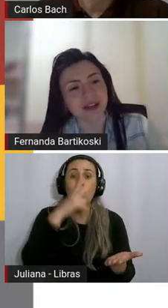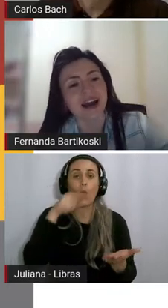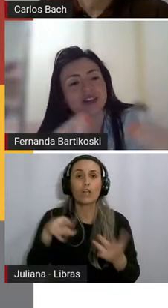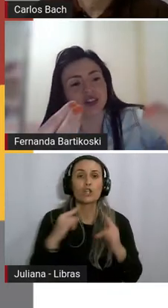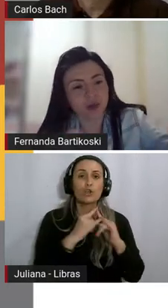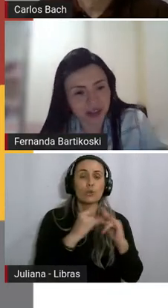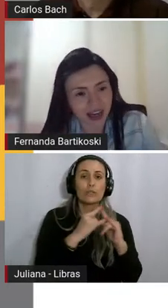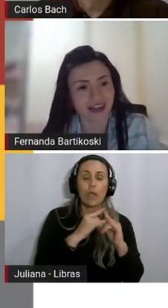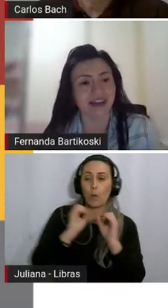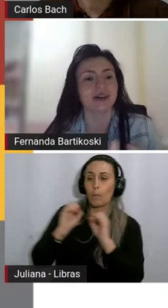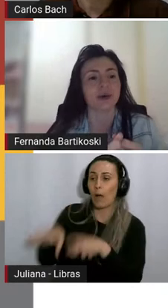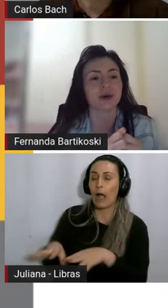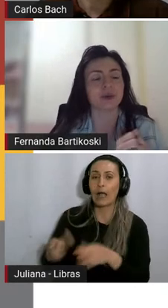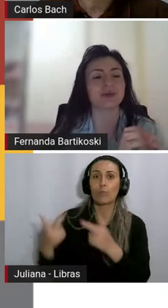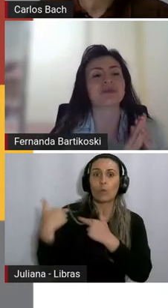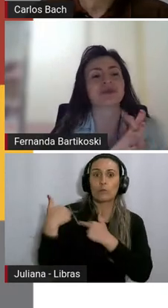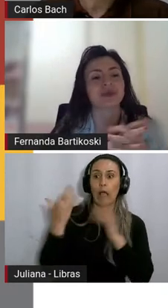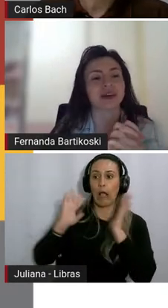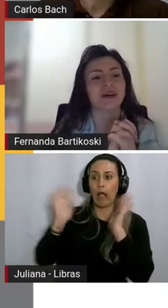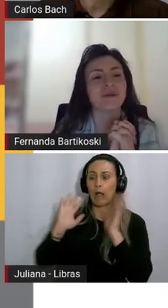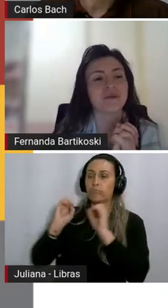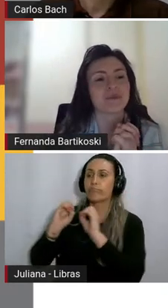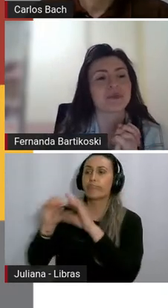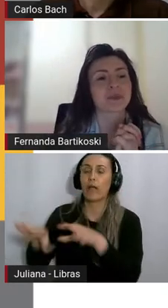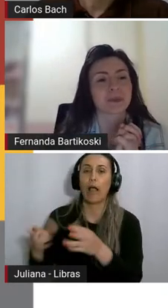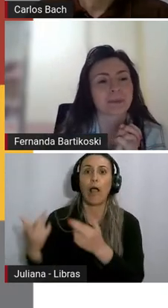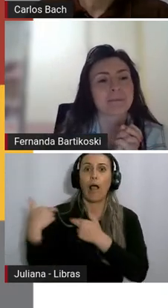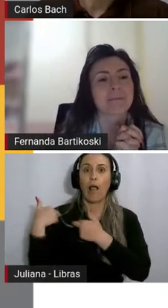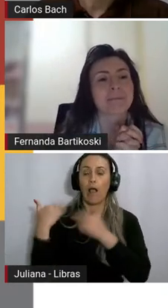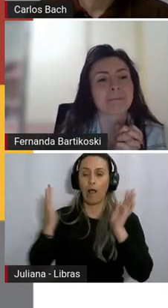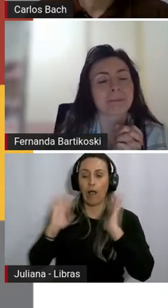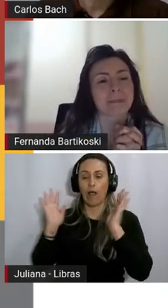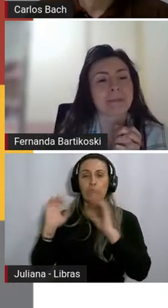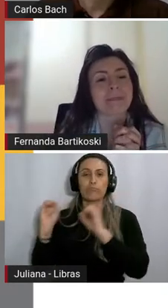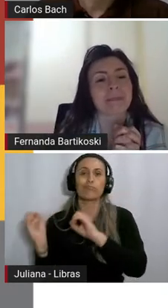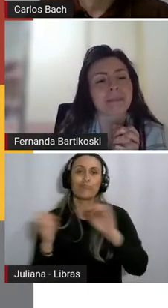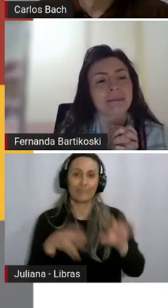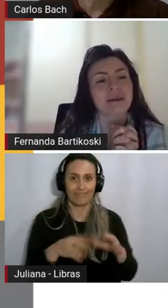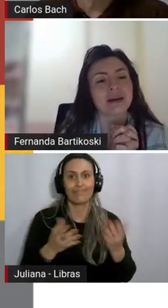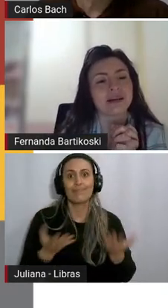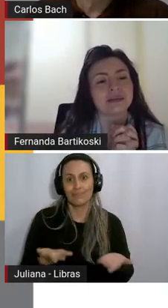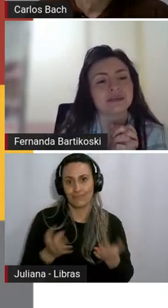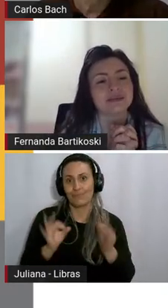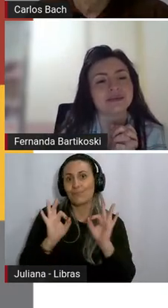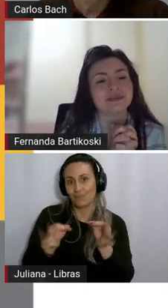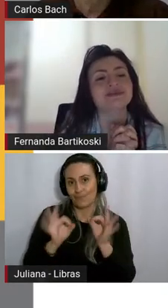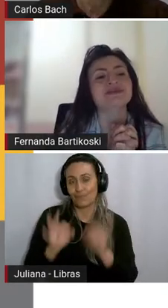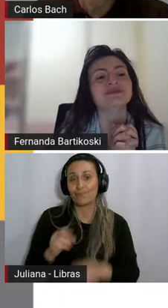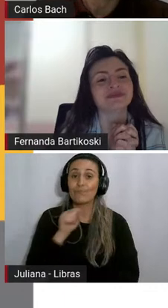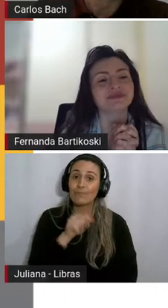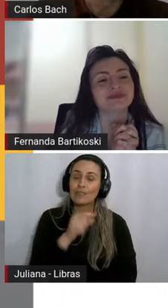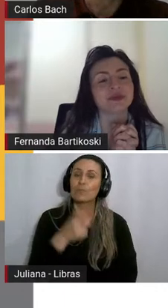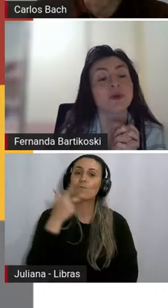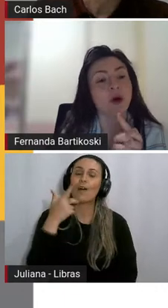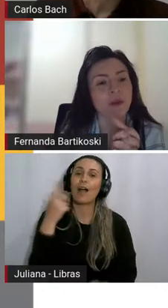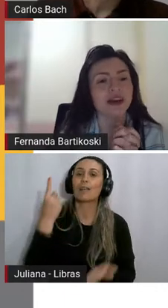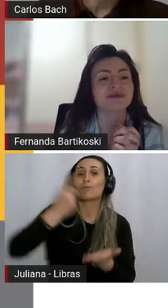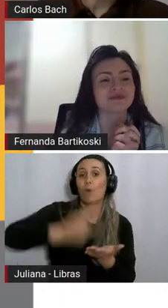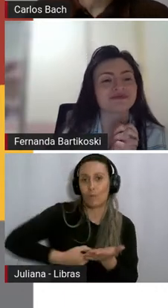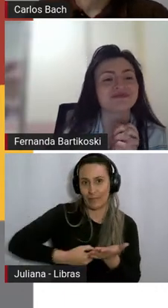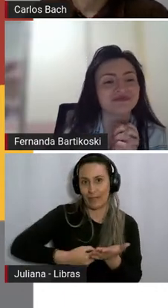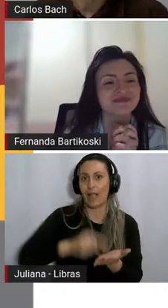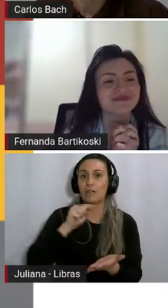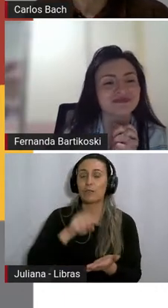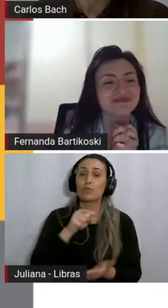responsabilidade de cuidar daquele corpo, né? E aí ele diz o comissário de plantão. Um homem... Um